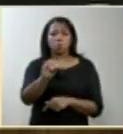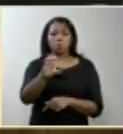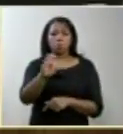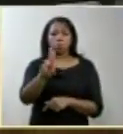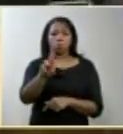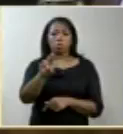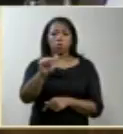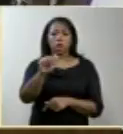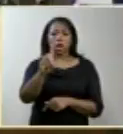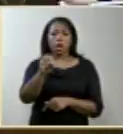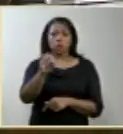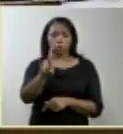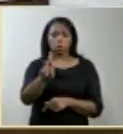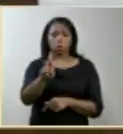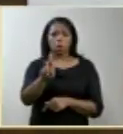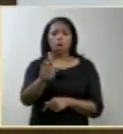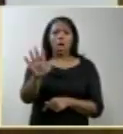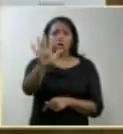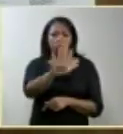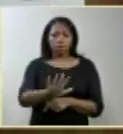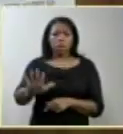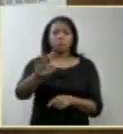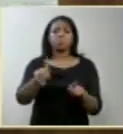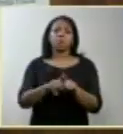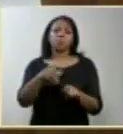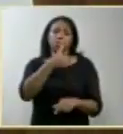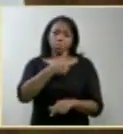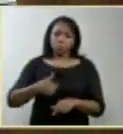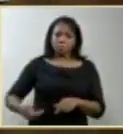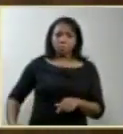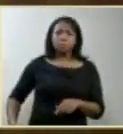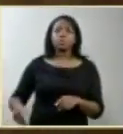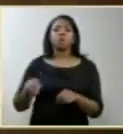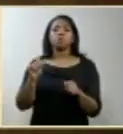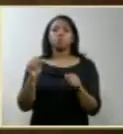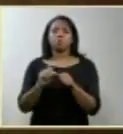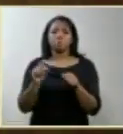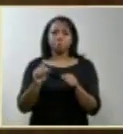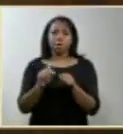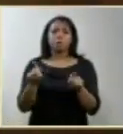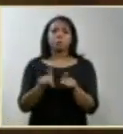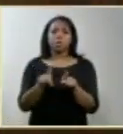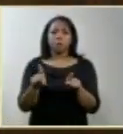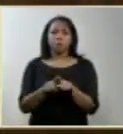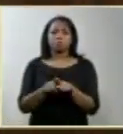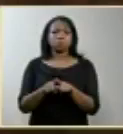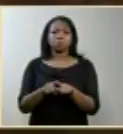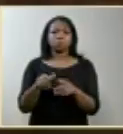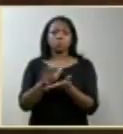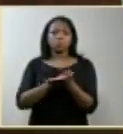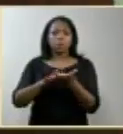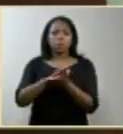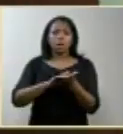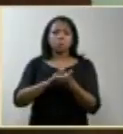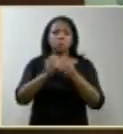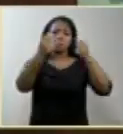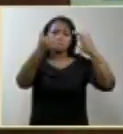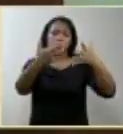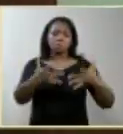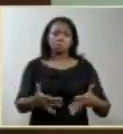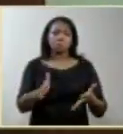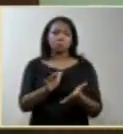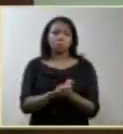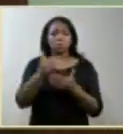Diante da clareza das exposições, da exposição feita pelo doutor Pinotti, não temos nada a solicitar, estarece. Obrigado.